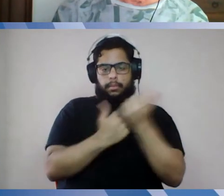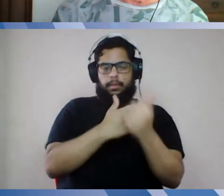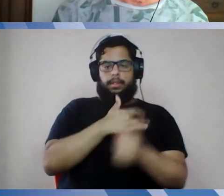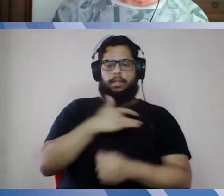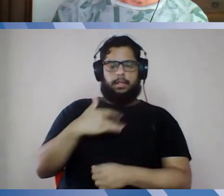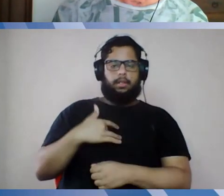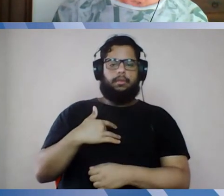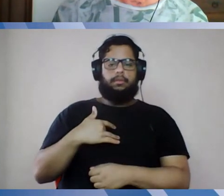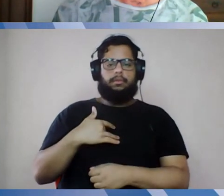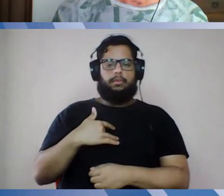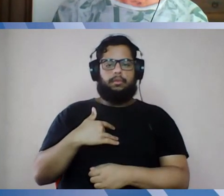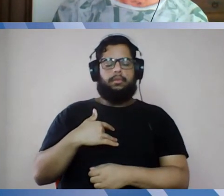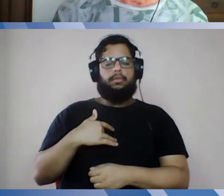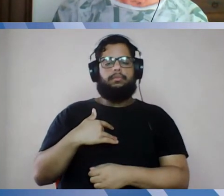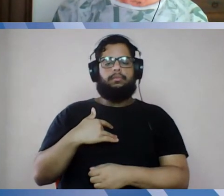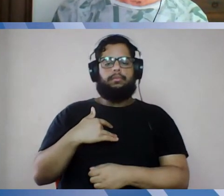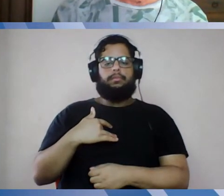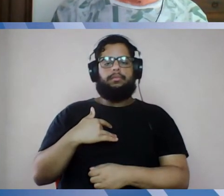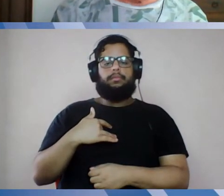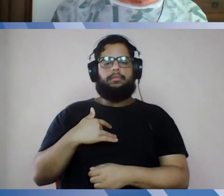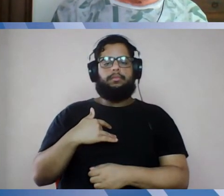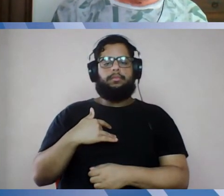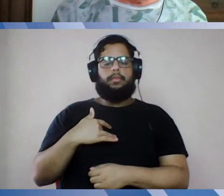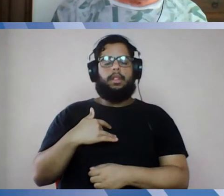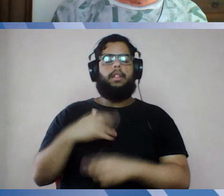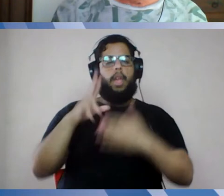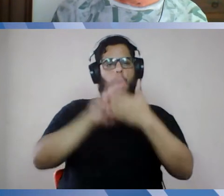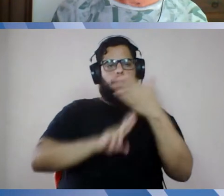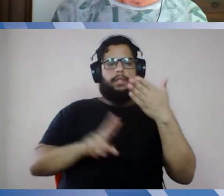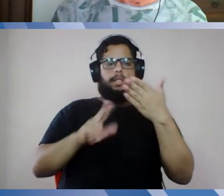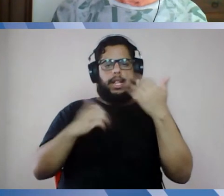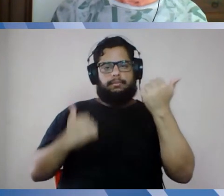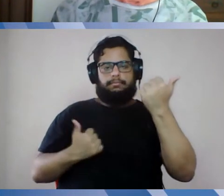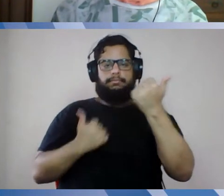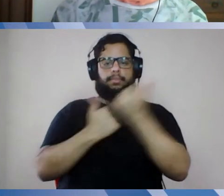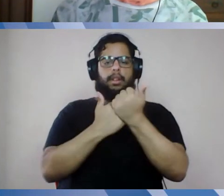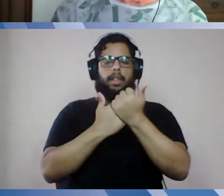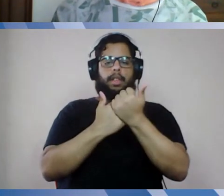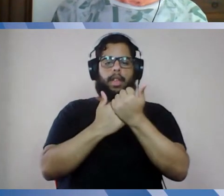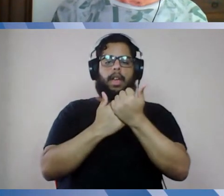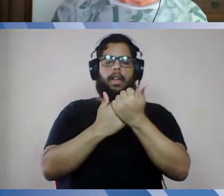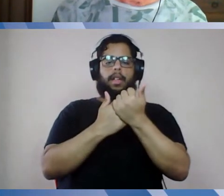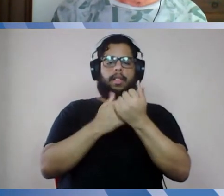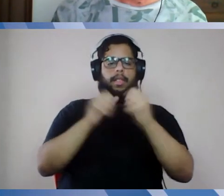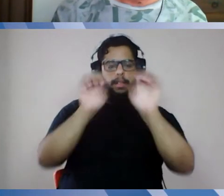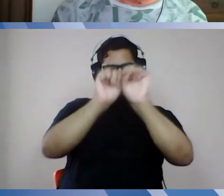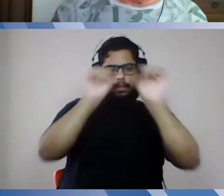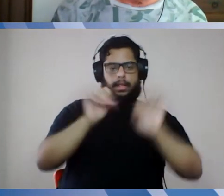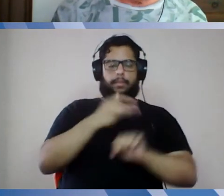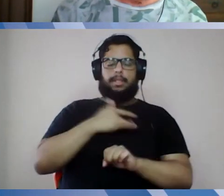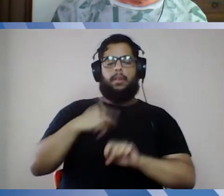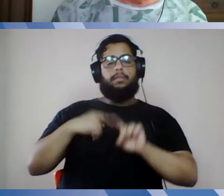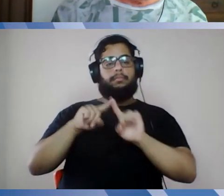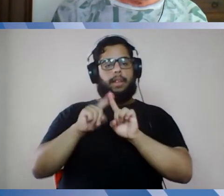o maior apoio da universidade no sistema de saúde, mas com cuidados, né, então,